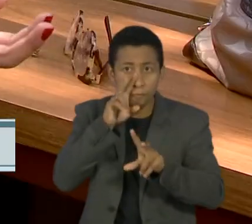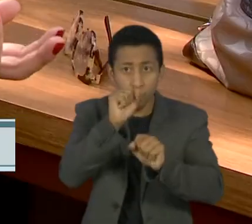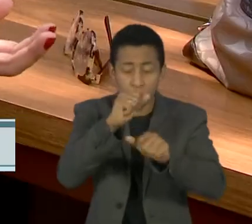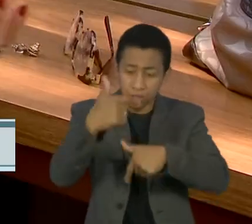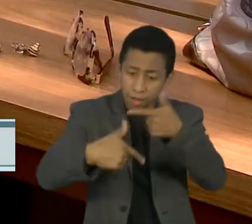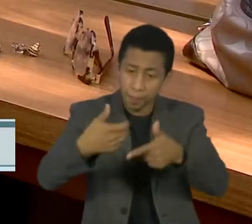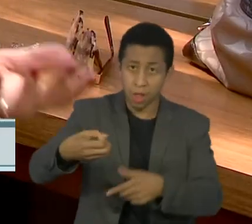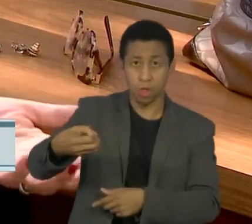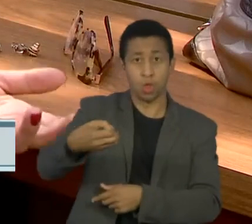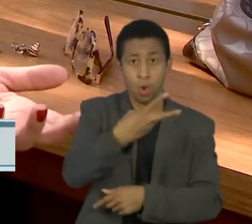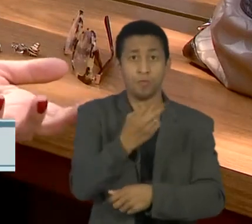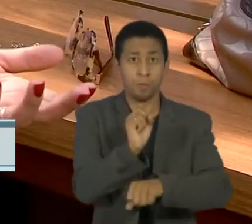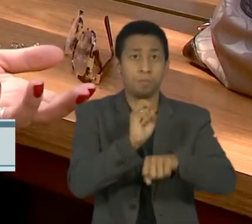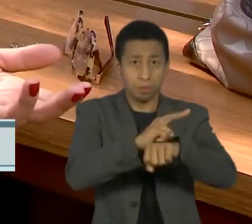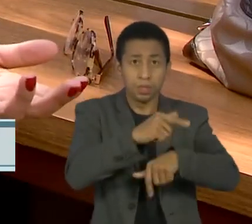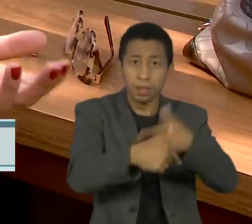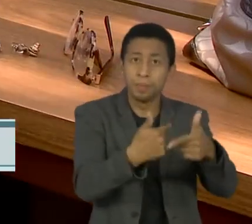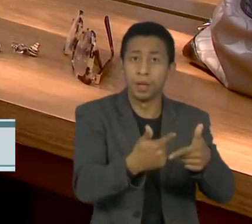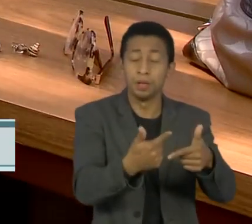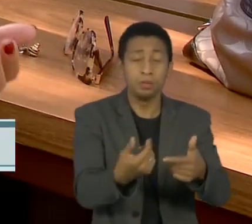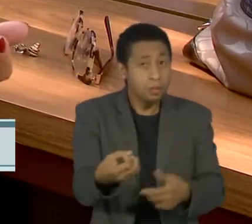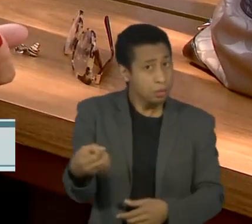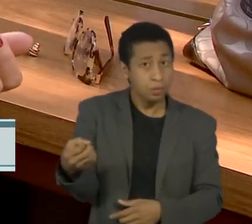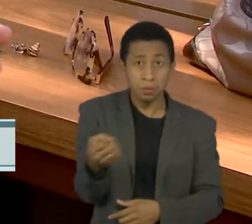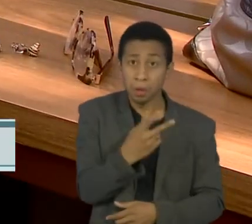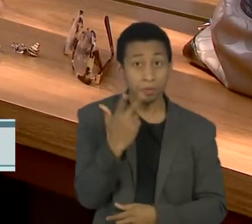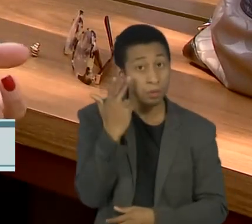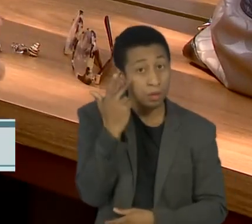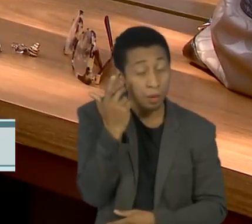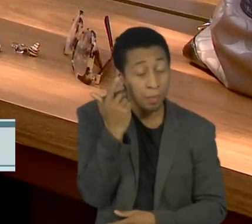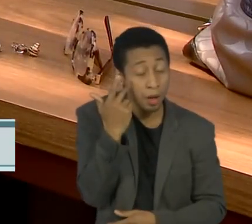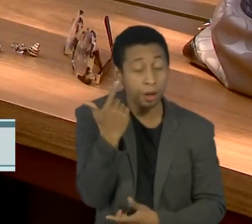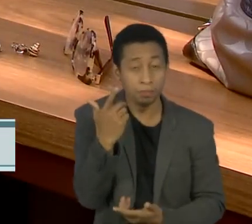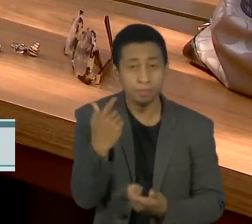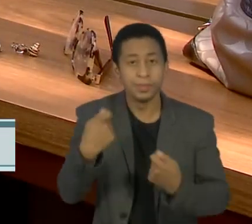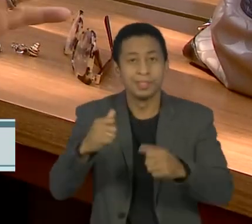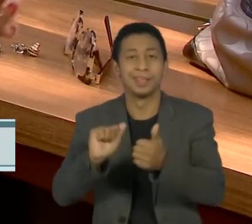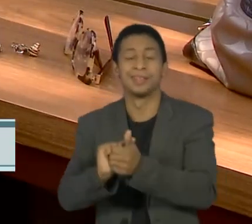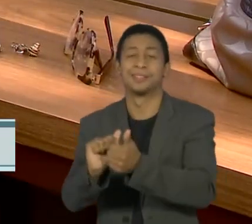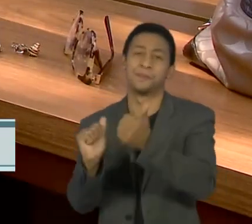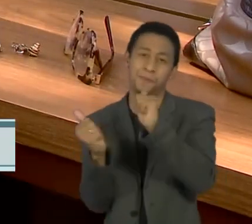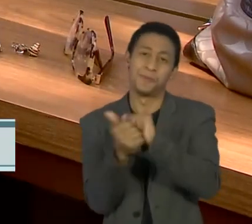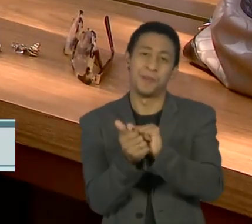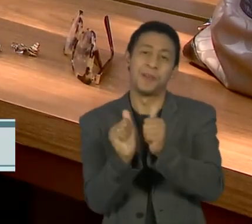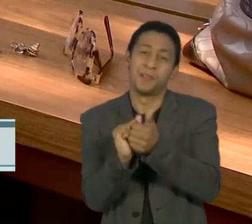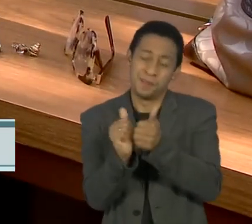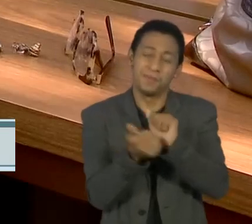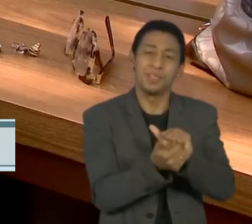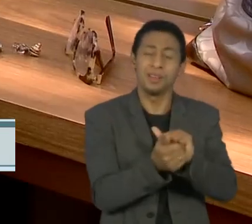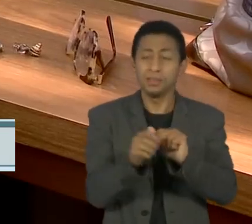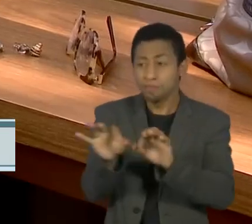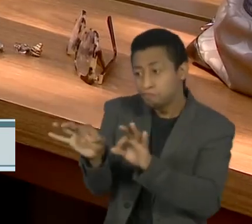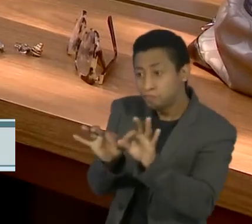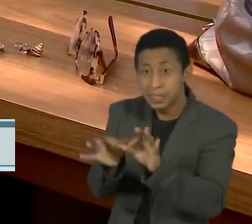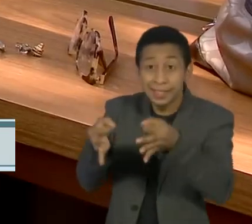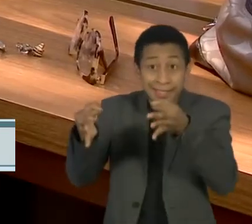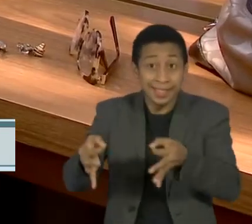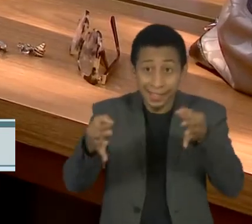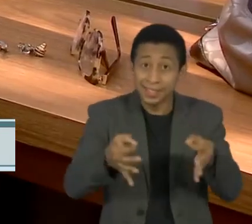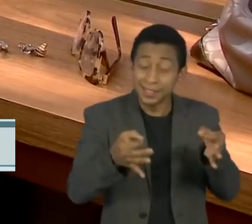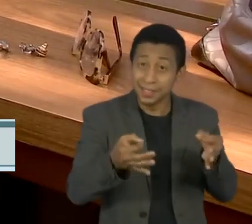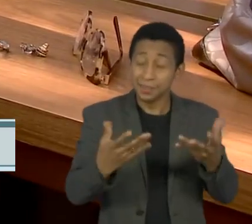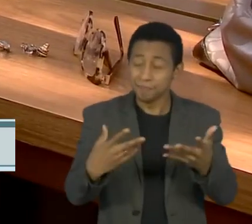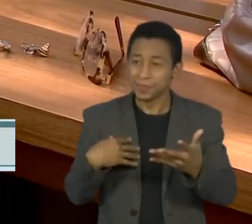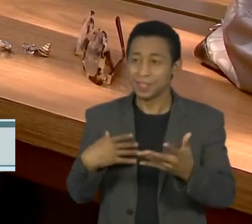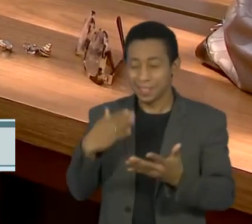trabalho. E esse é o nosso novo normal e a gente tem que se adaptar a ele. E eles estão fazendo isso bem direitinho, está dando confiança e